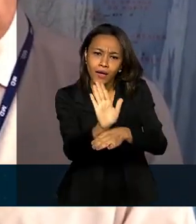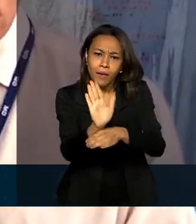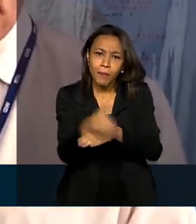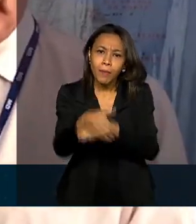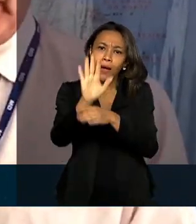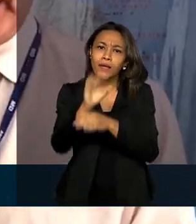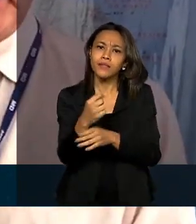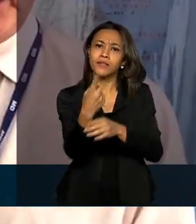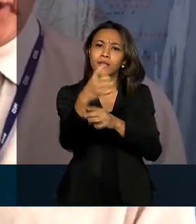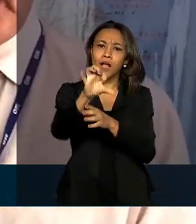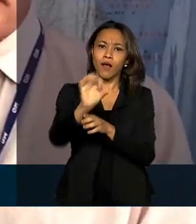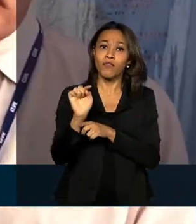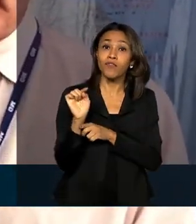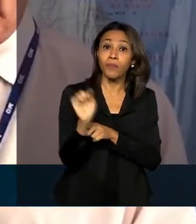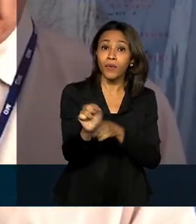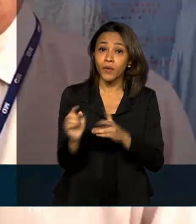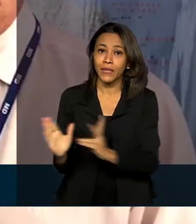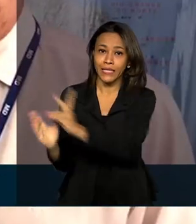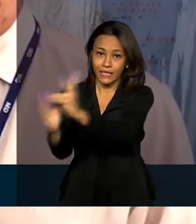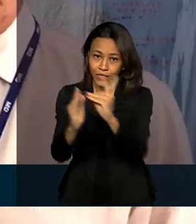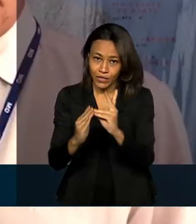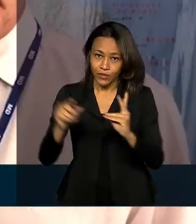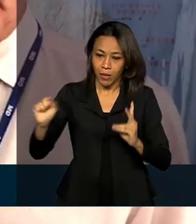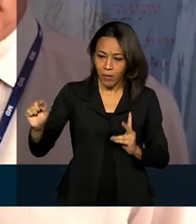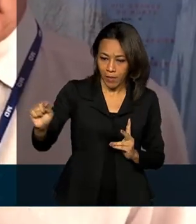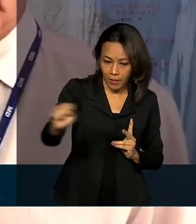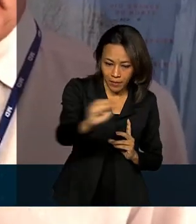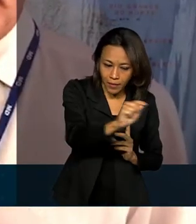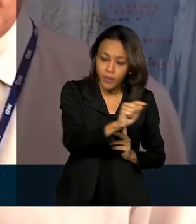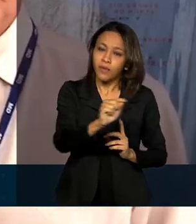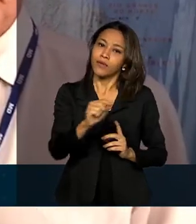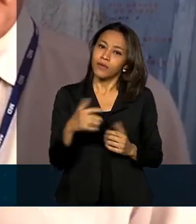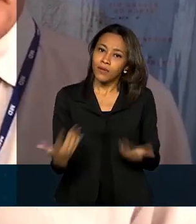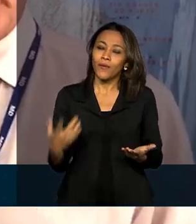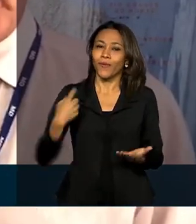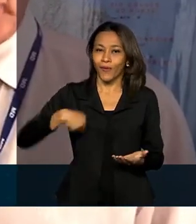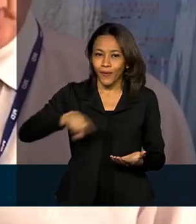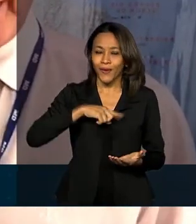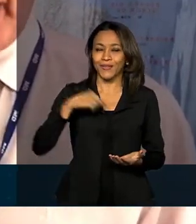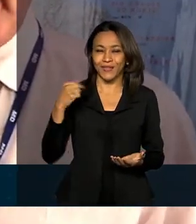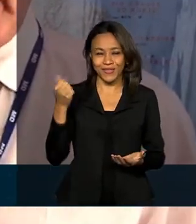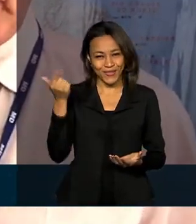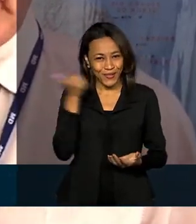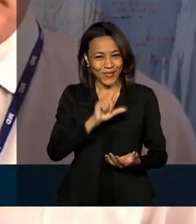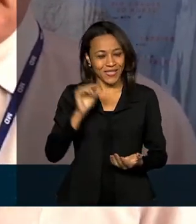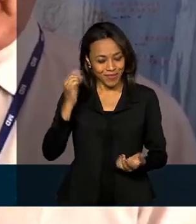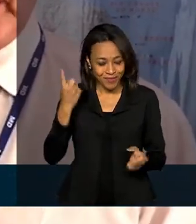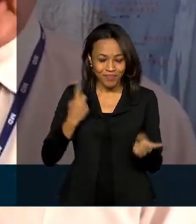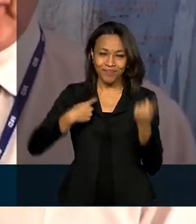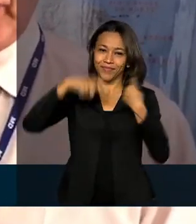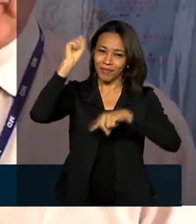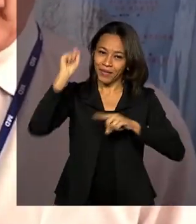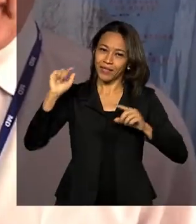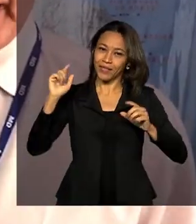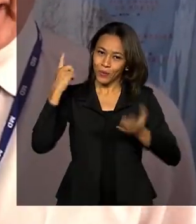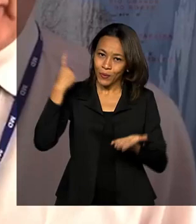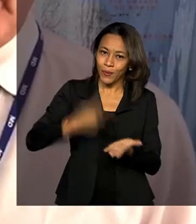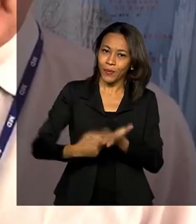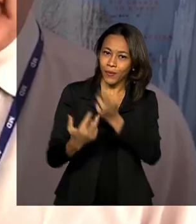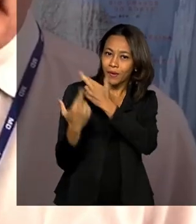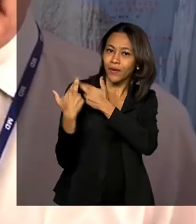mil indígenas da região. Dá para dizer que nós obtivemos um total êxito na missão